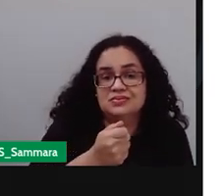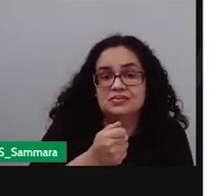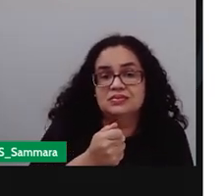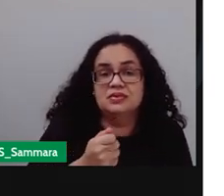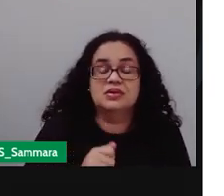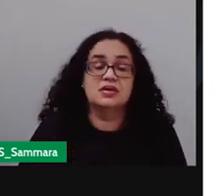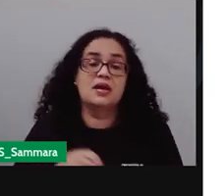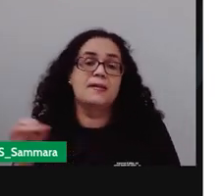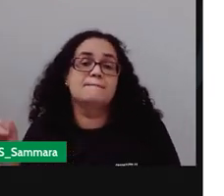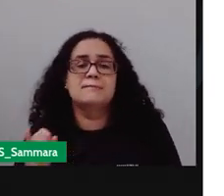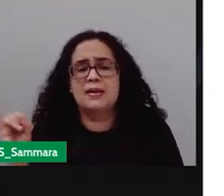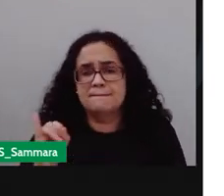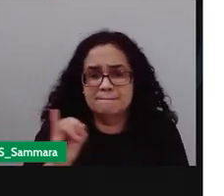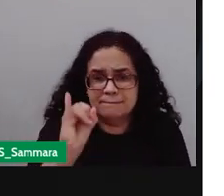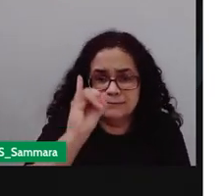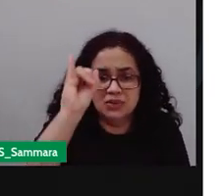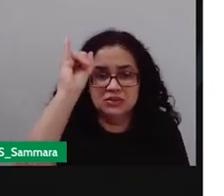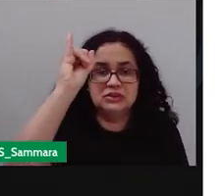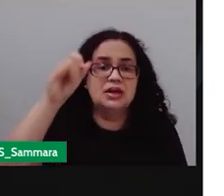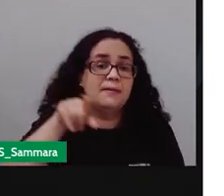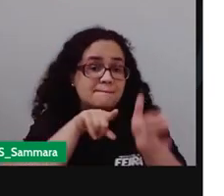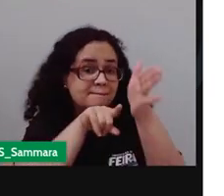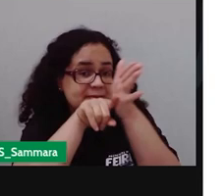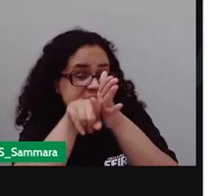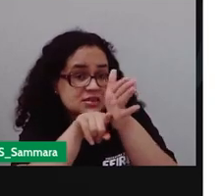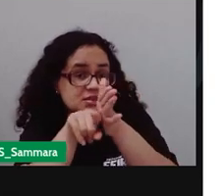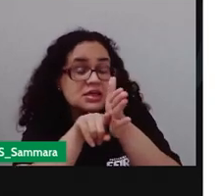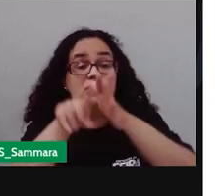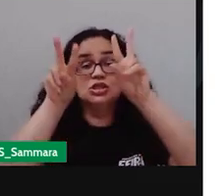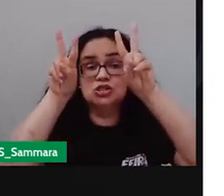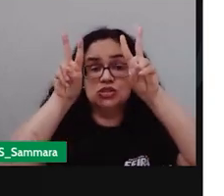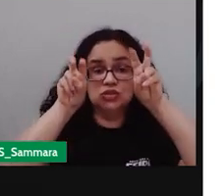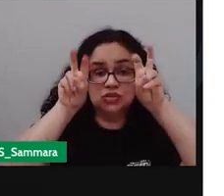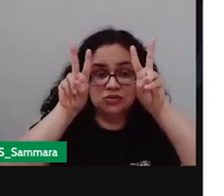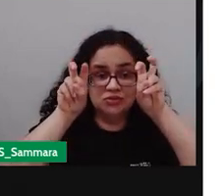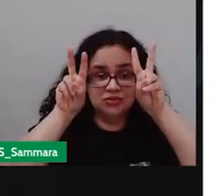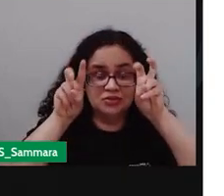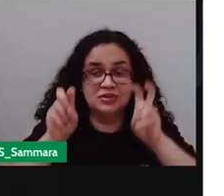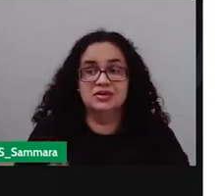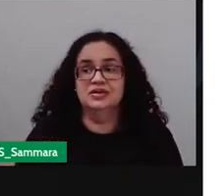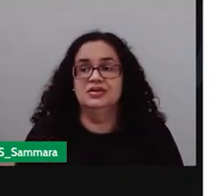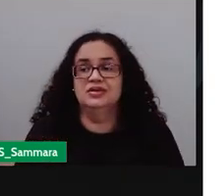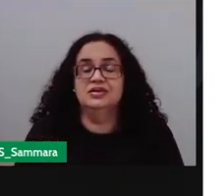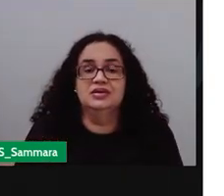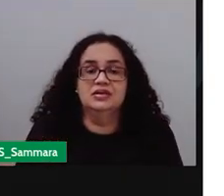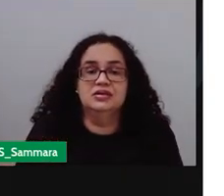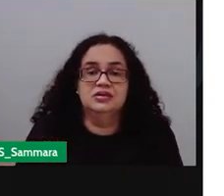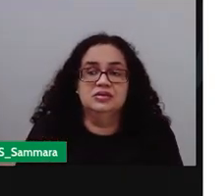elaborá-lo, é imprecedível pesquisar sobre o tema e sobre a fonte.